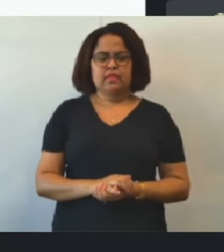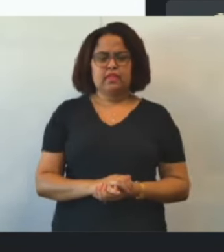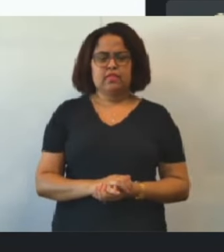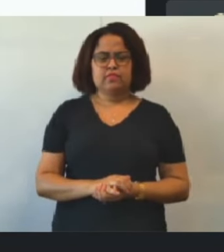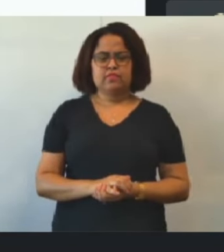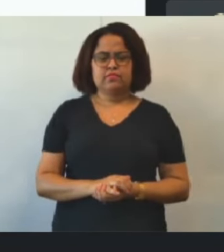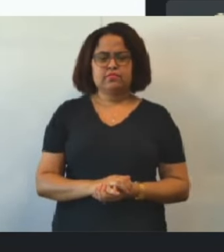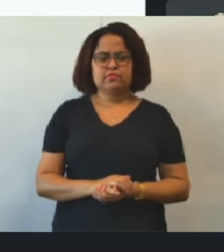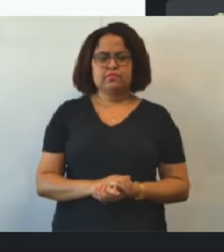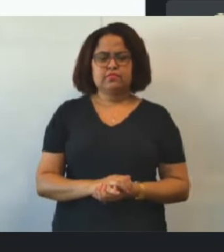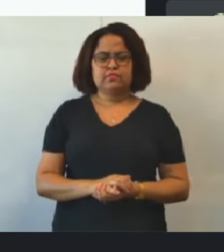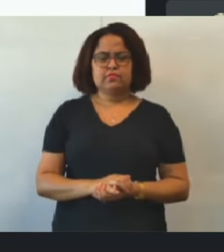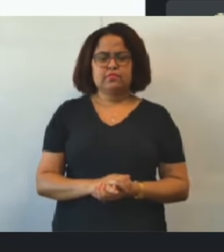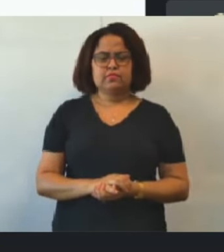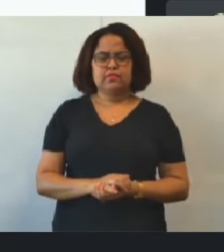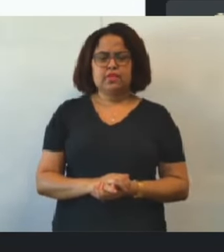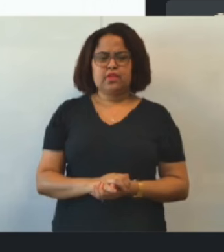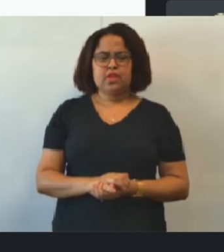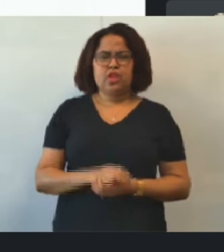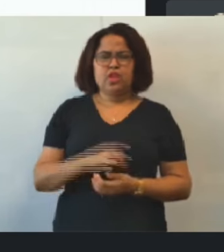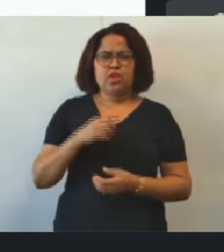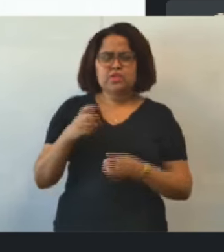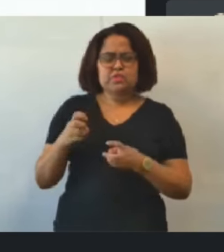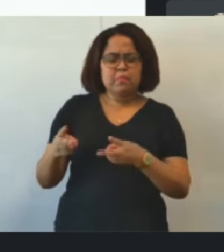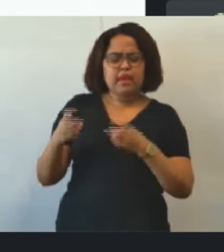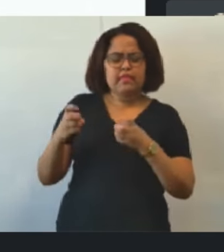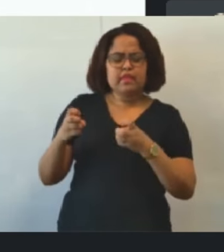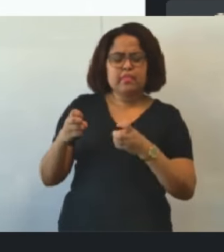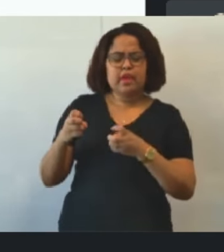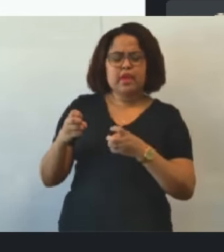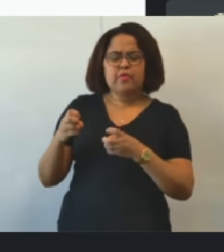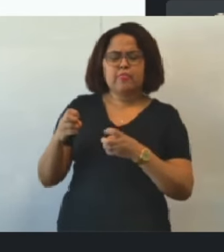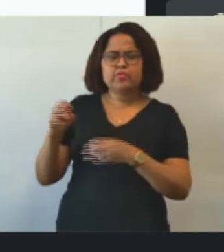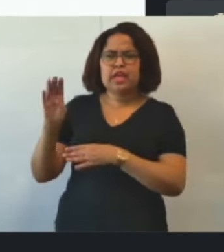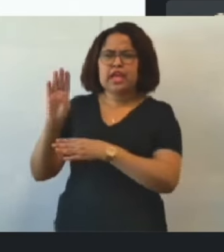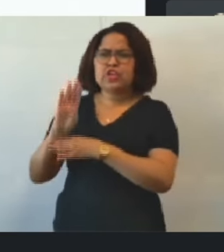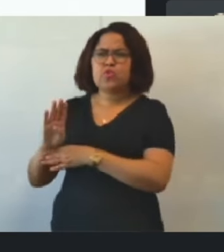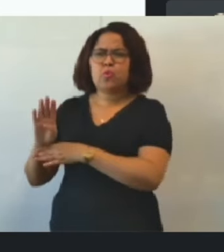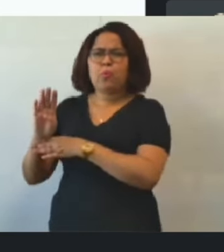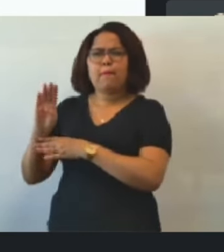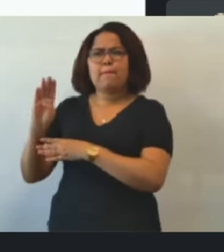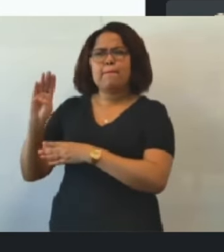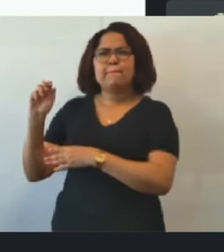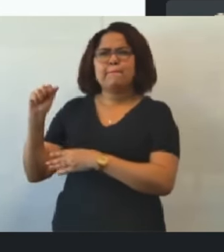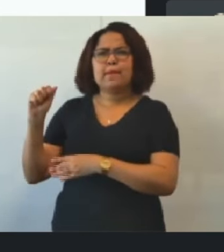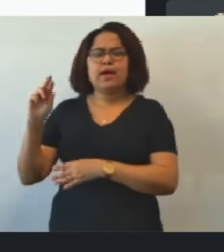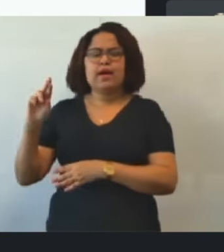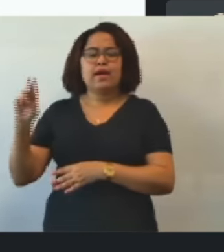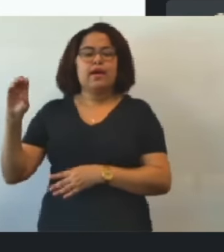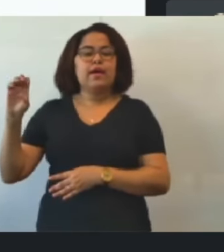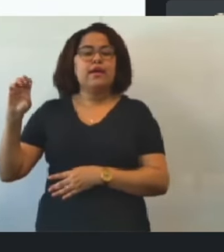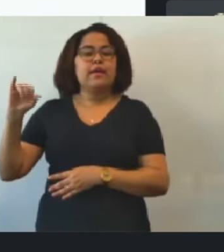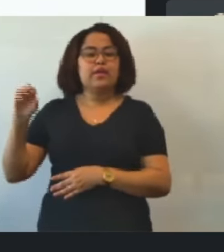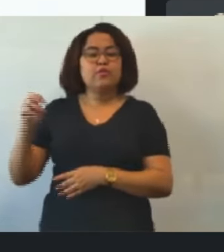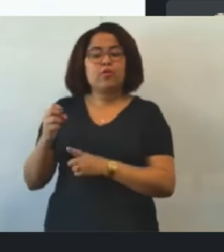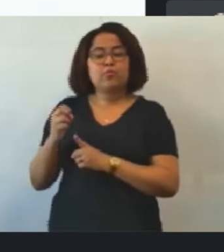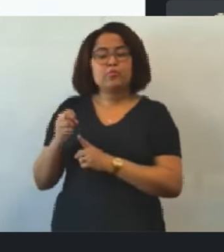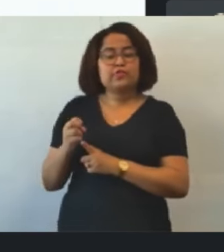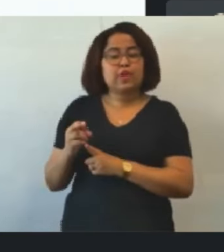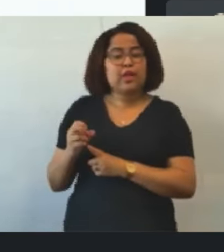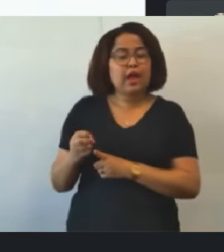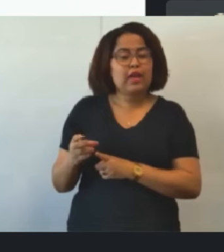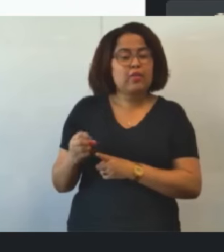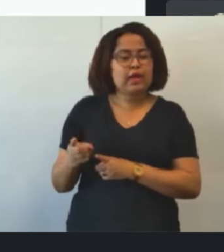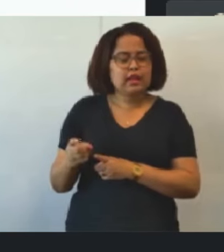A gente viu ali que no Barreiro é o espaço dele, é um espaço alugado. Nas